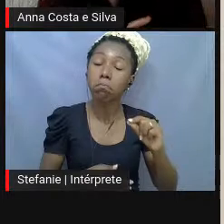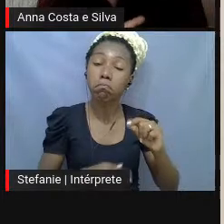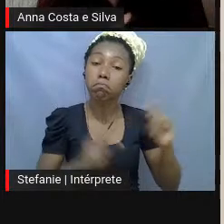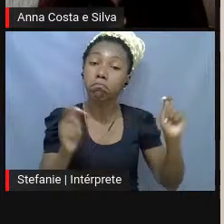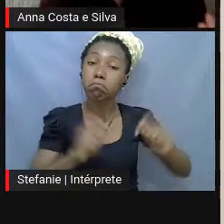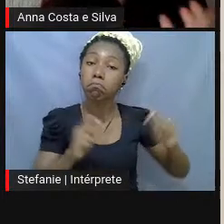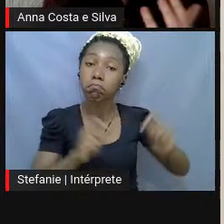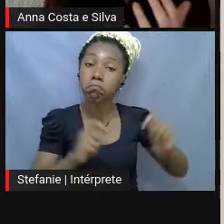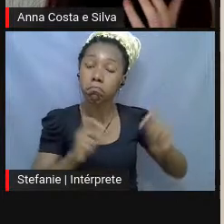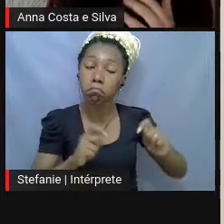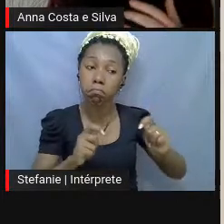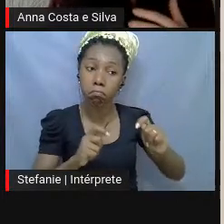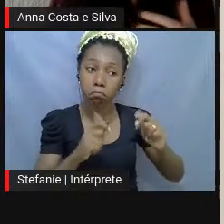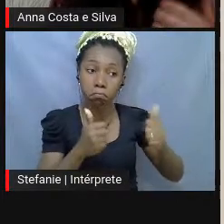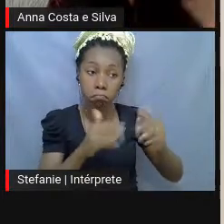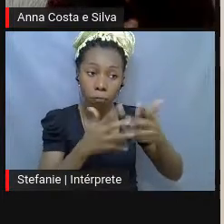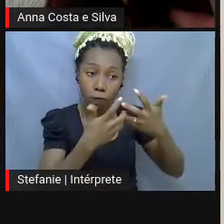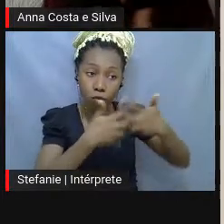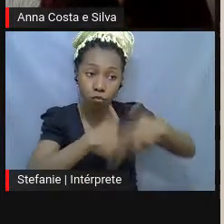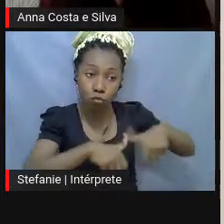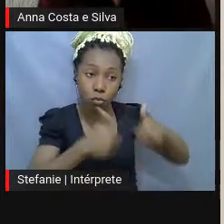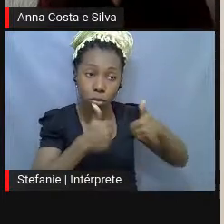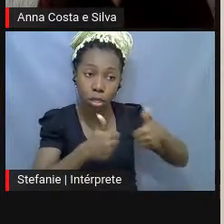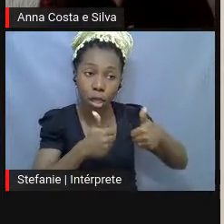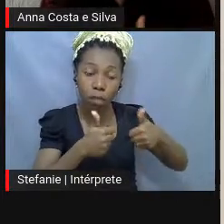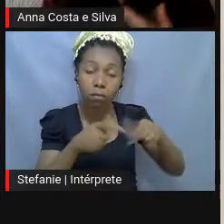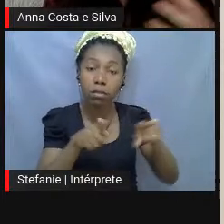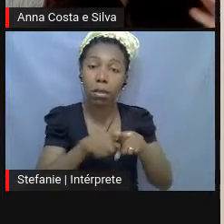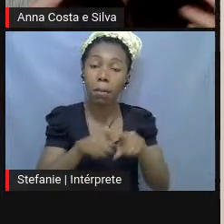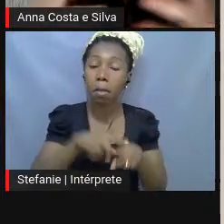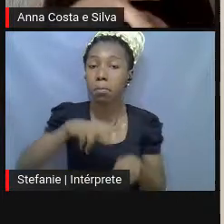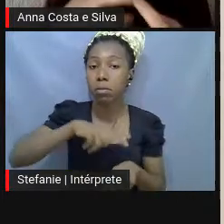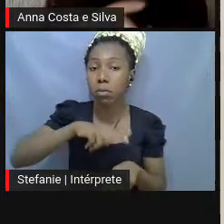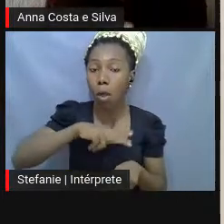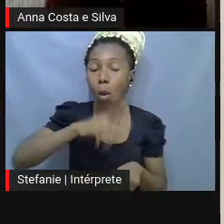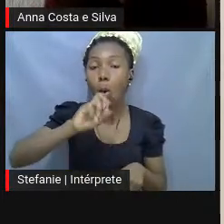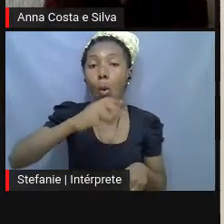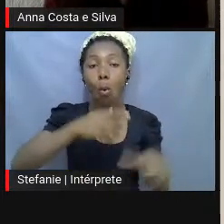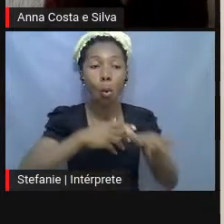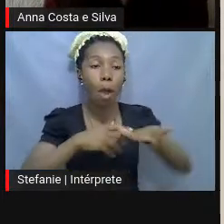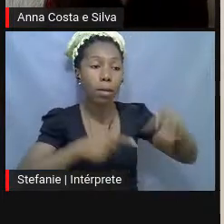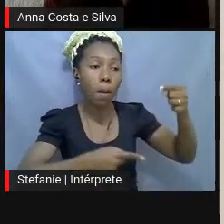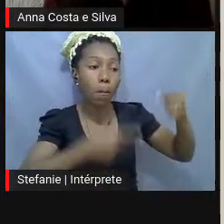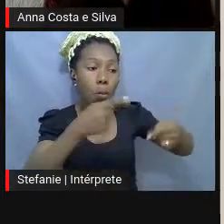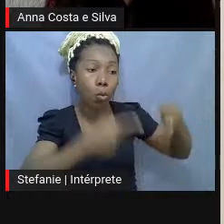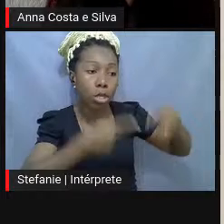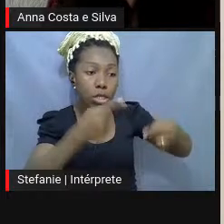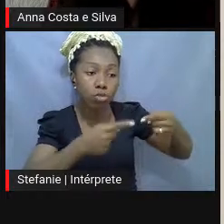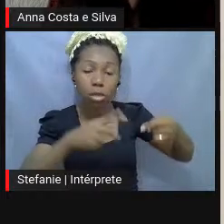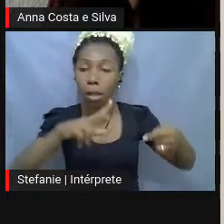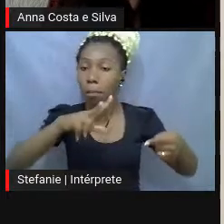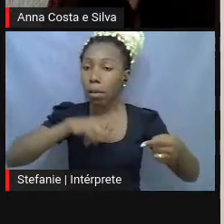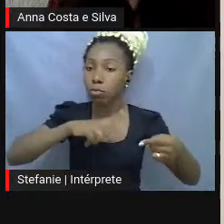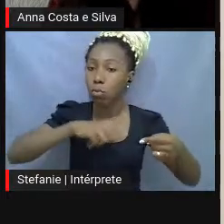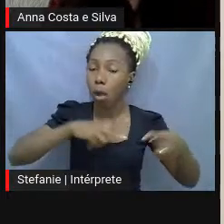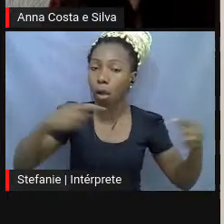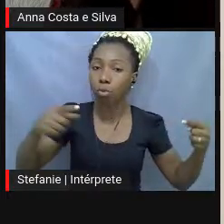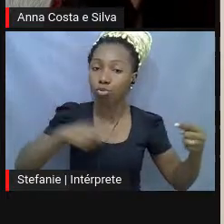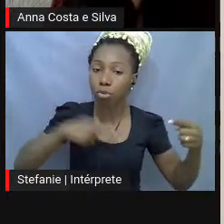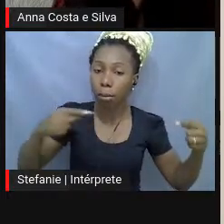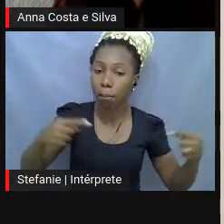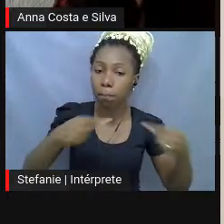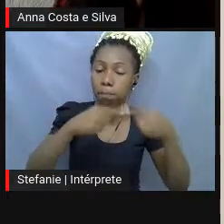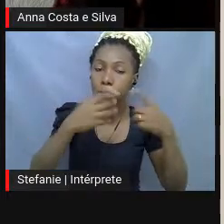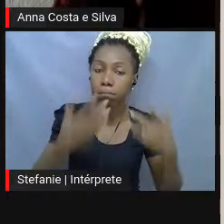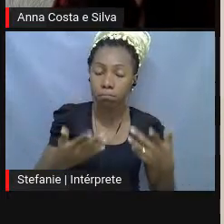pessoal? Entre o político e o pessoal? É... Nessas convergências, assim? Então, muitas vezes,